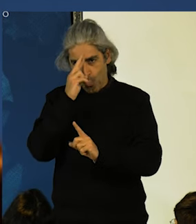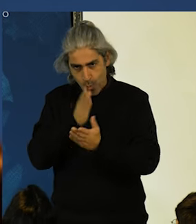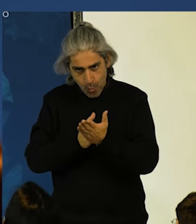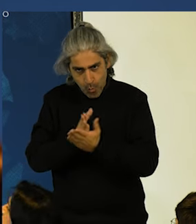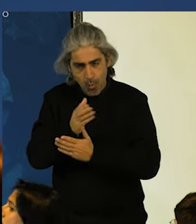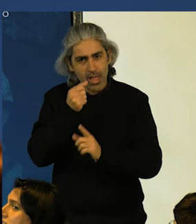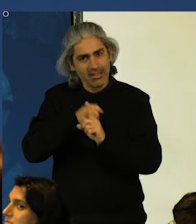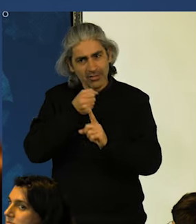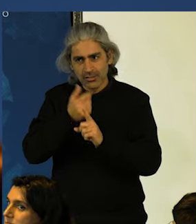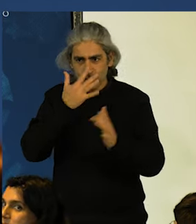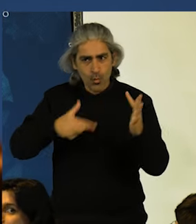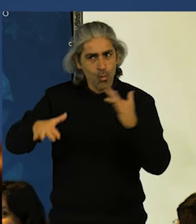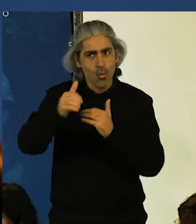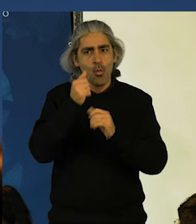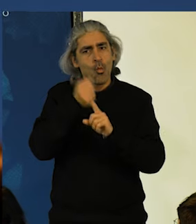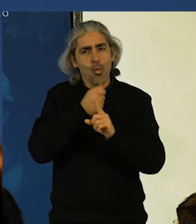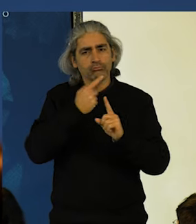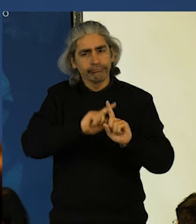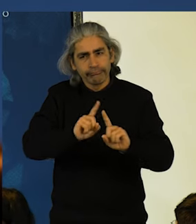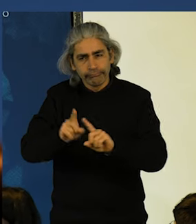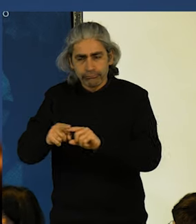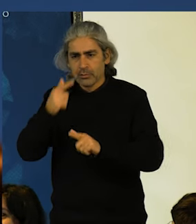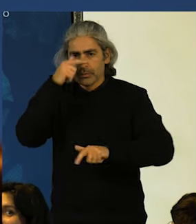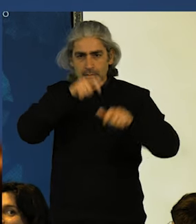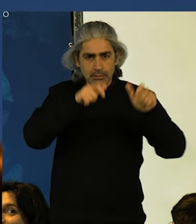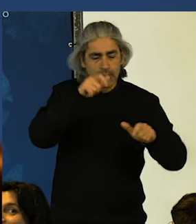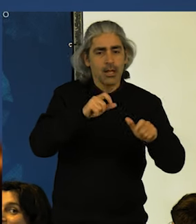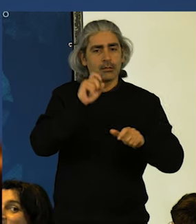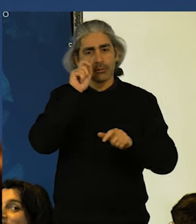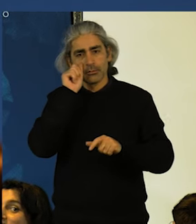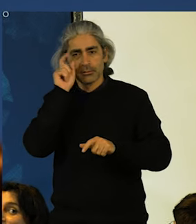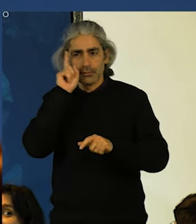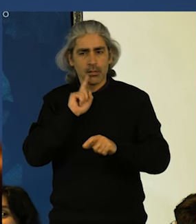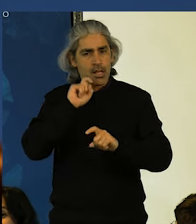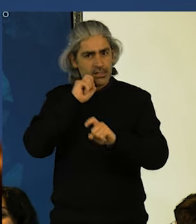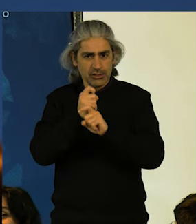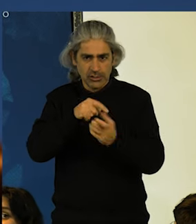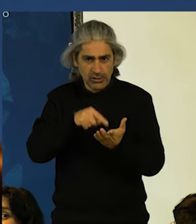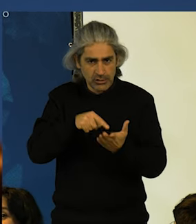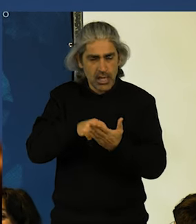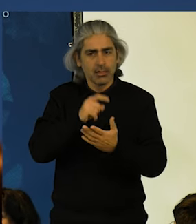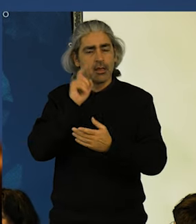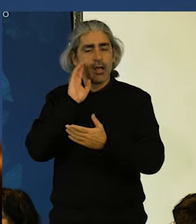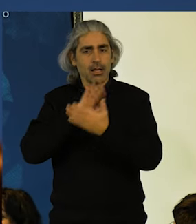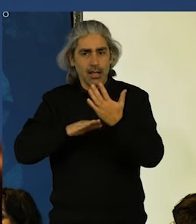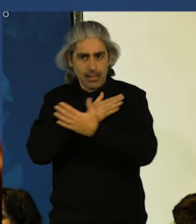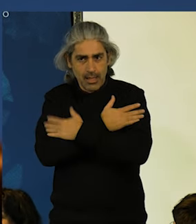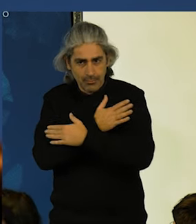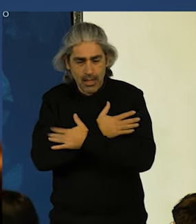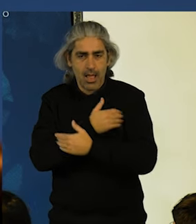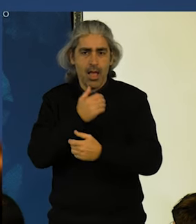Ativistas da luta toda, cidadãs e cidadãos exigentes, camaradas, amigas, amigos,